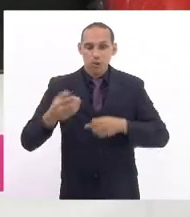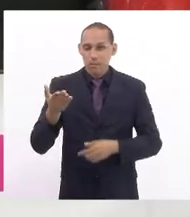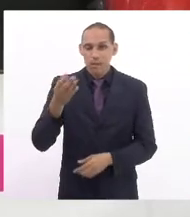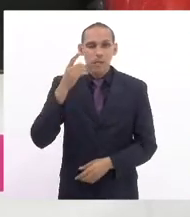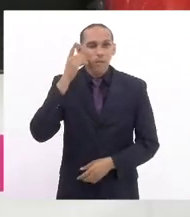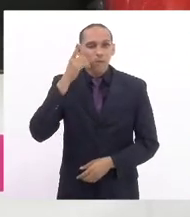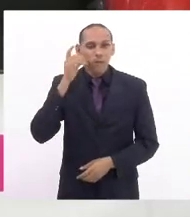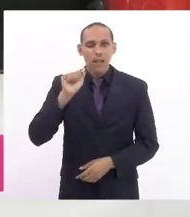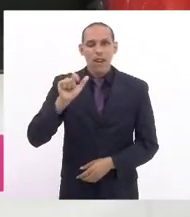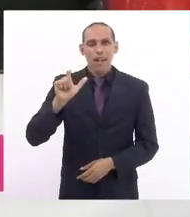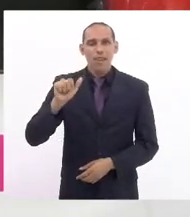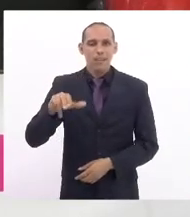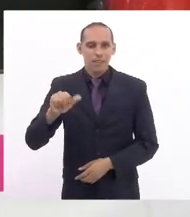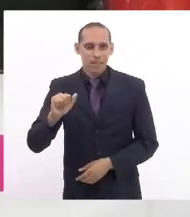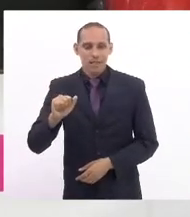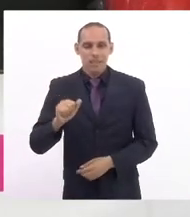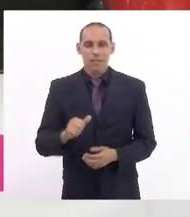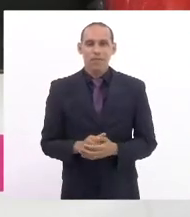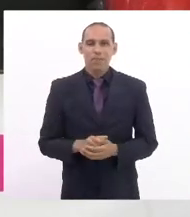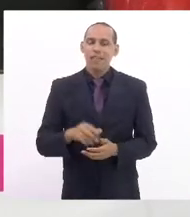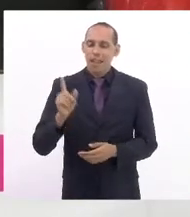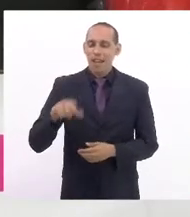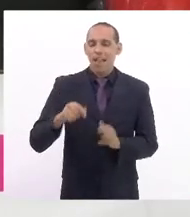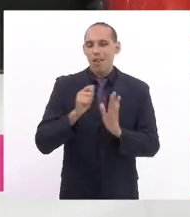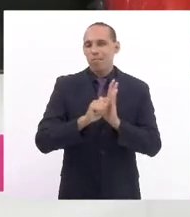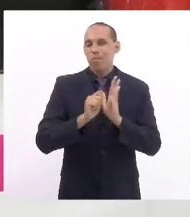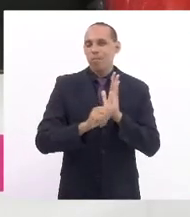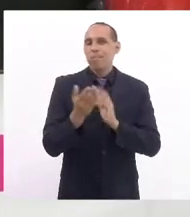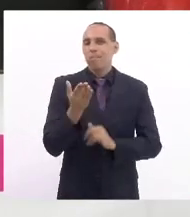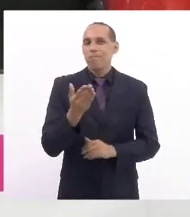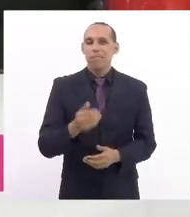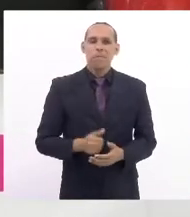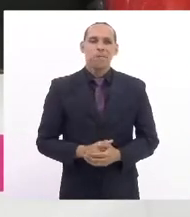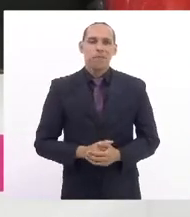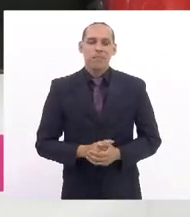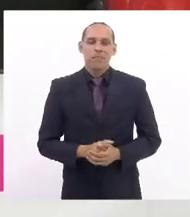deputada Alana Passos, autora do projeto.